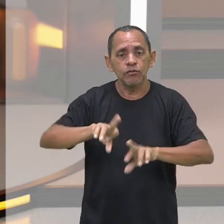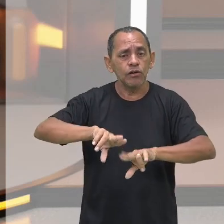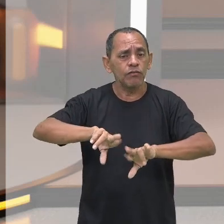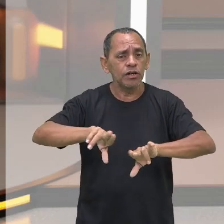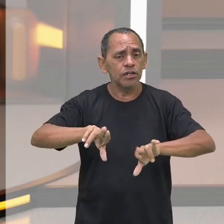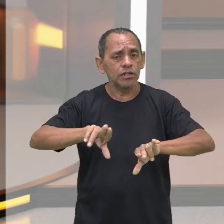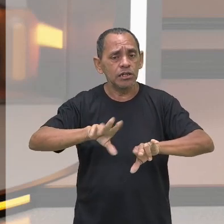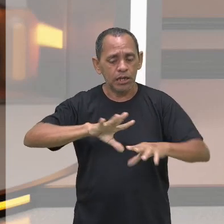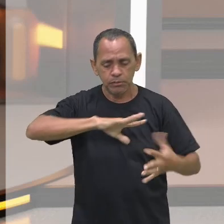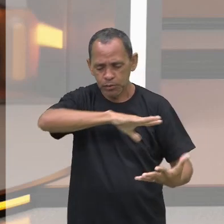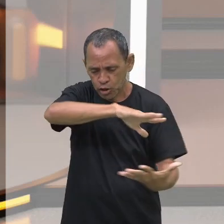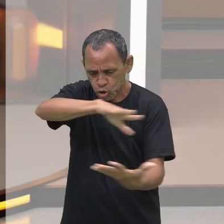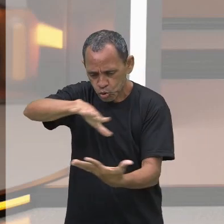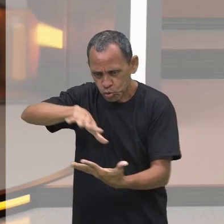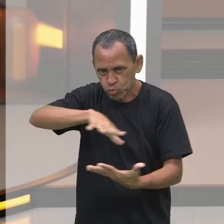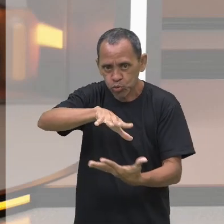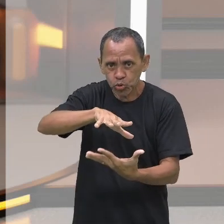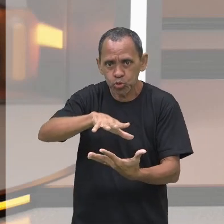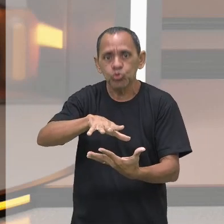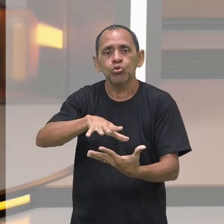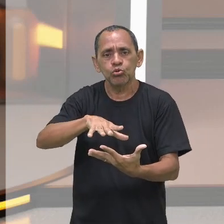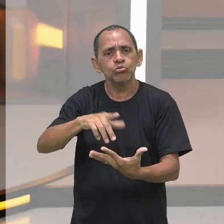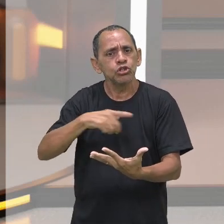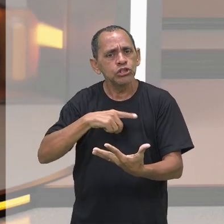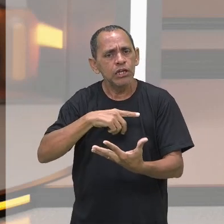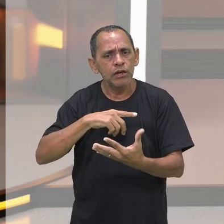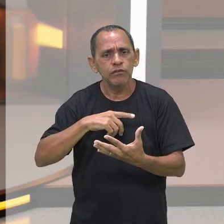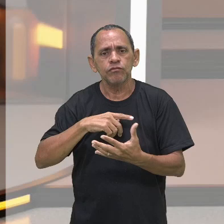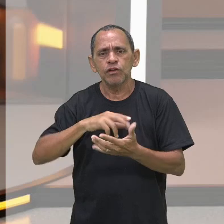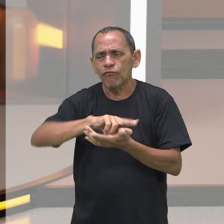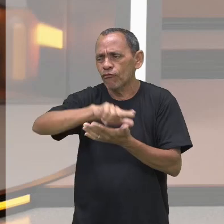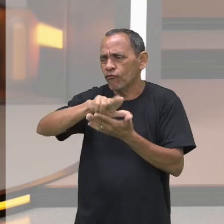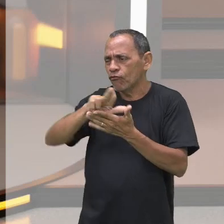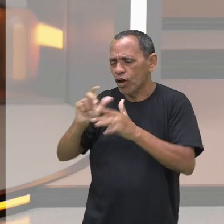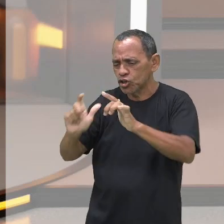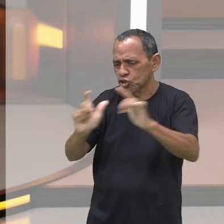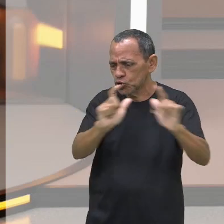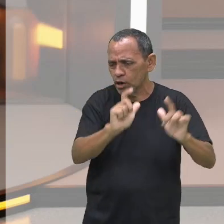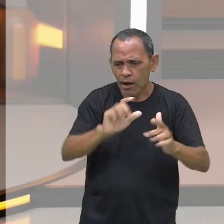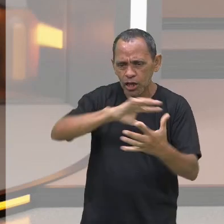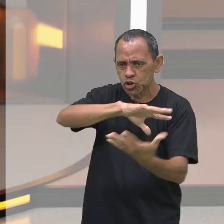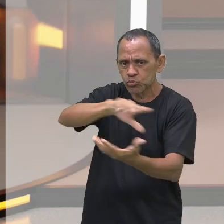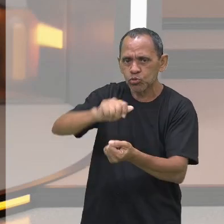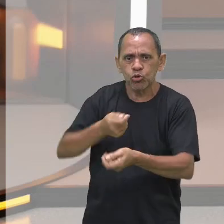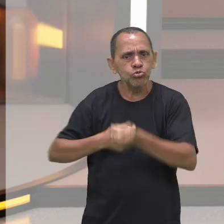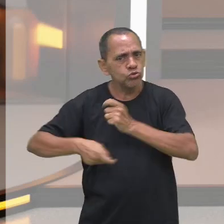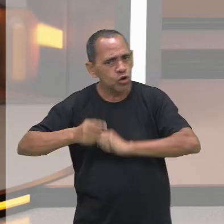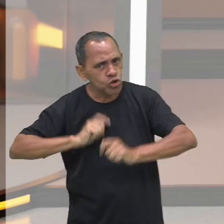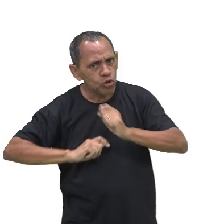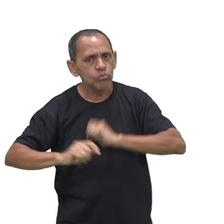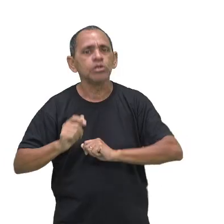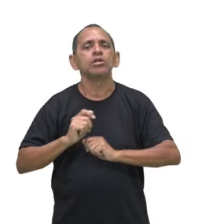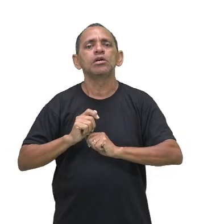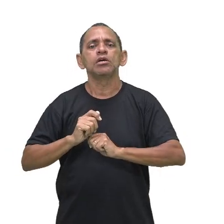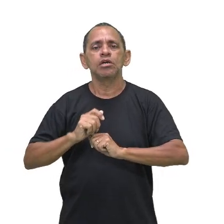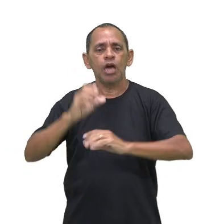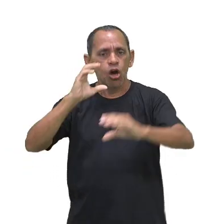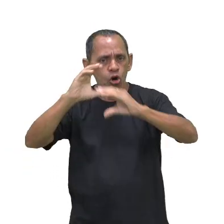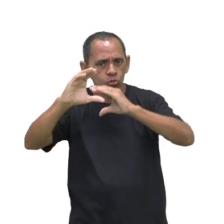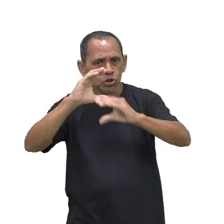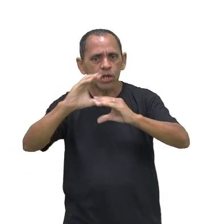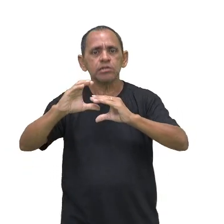pelo mundo todo e atingiu vários lugares do mundo. No campo da economia, no campo da